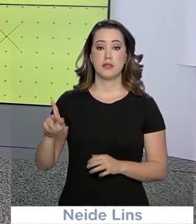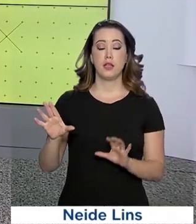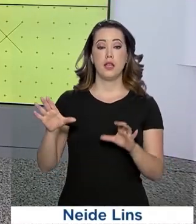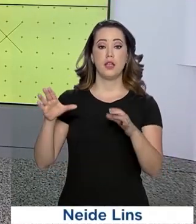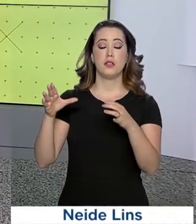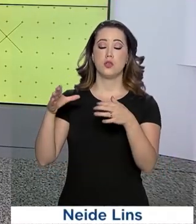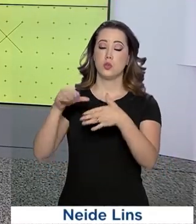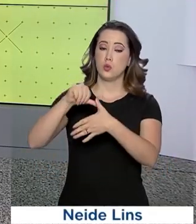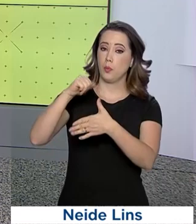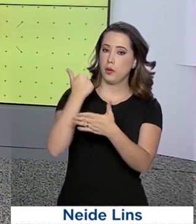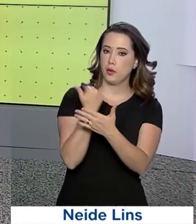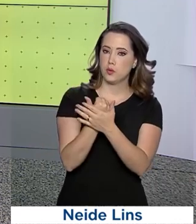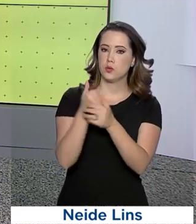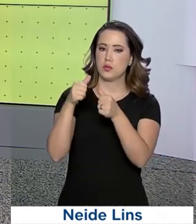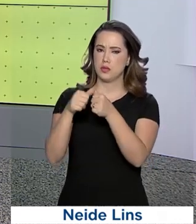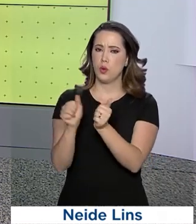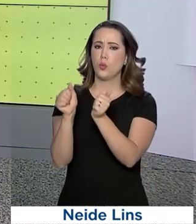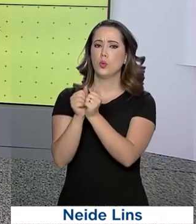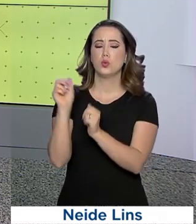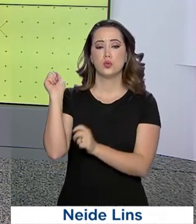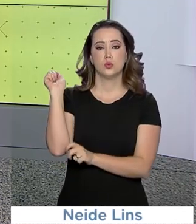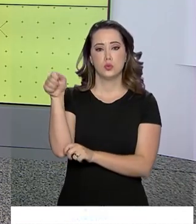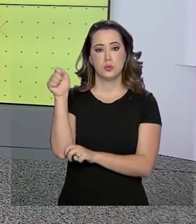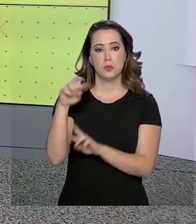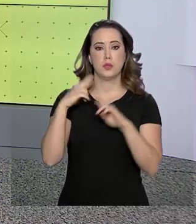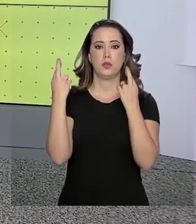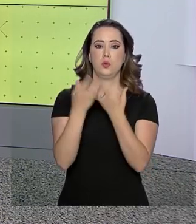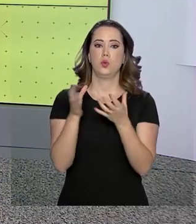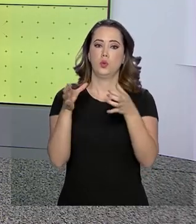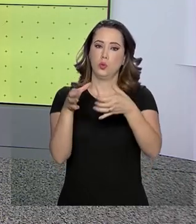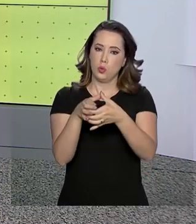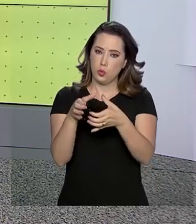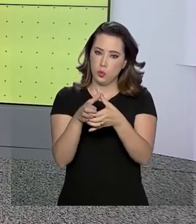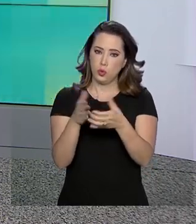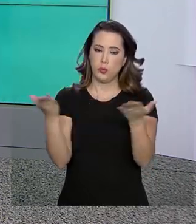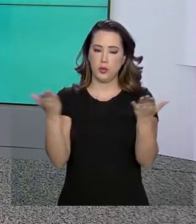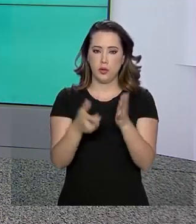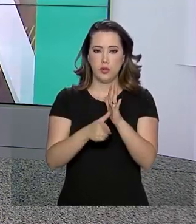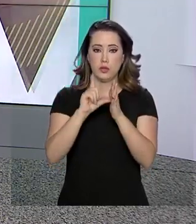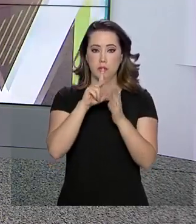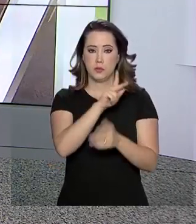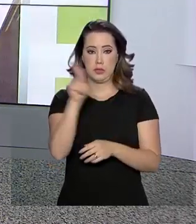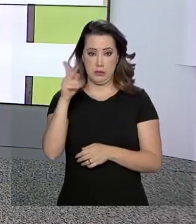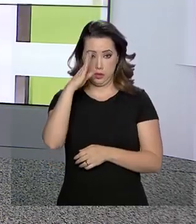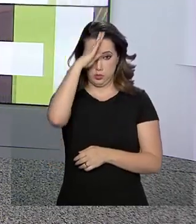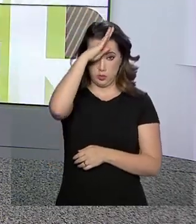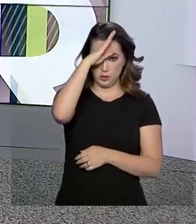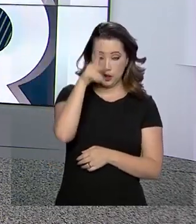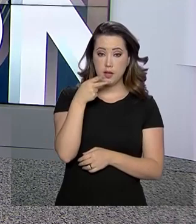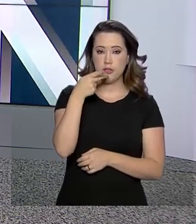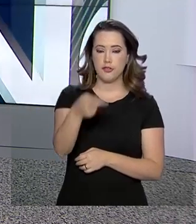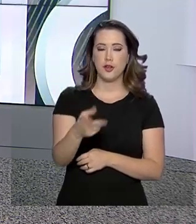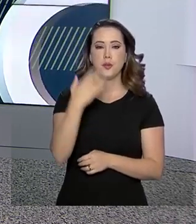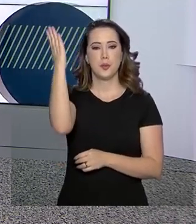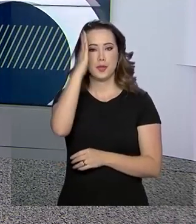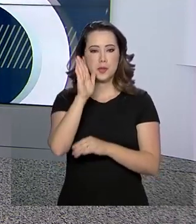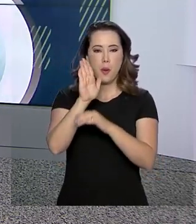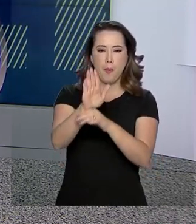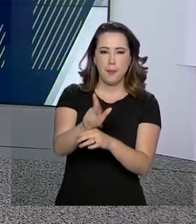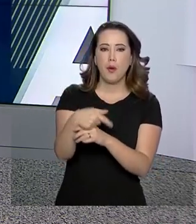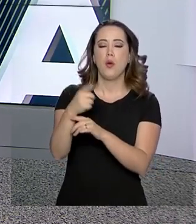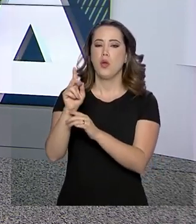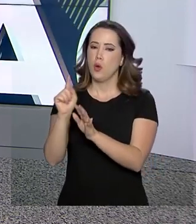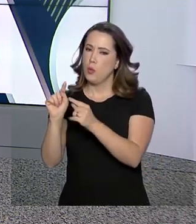cidade de Santa Fé, na Argentina, para a reunião de cúpula do bloco. Agora há pouco, o presidente Jair Bolsonaro falou que o Brasil apoia a proposta da